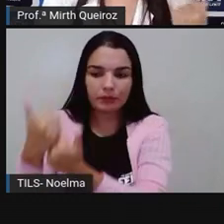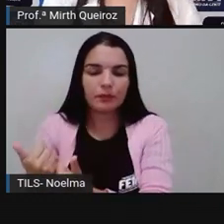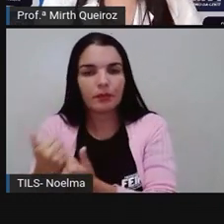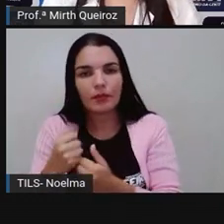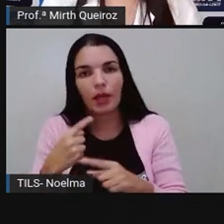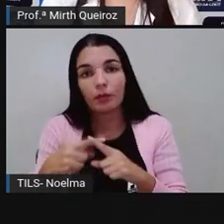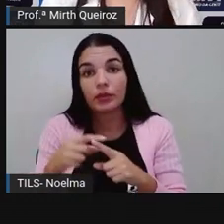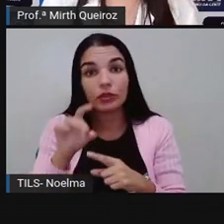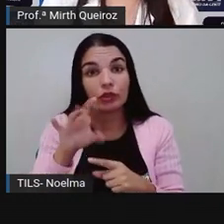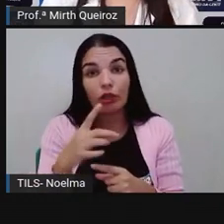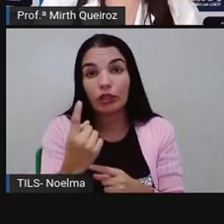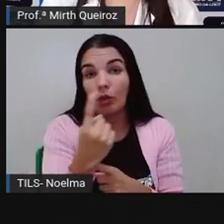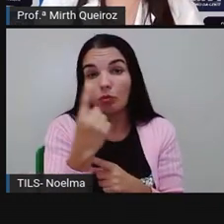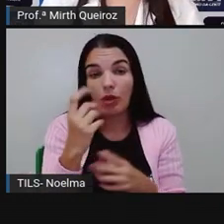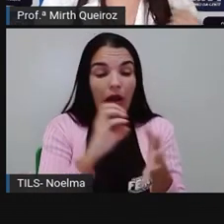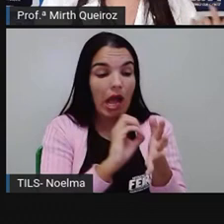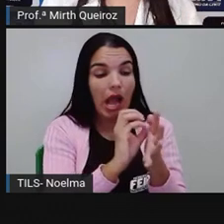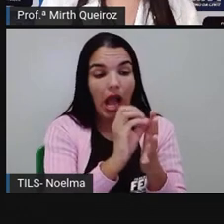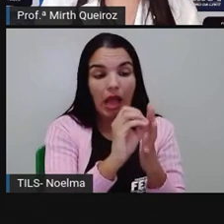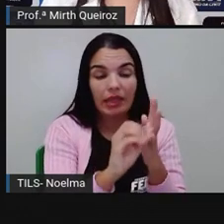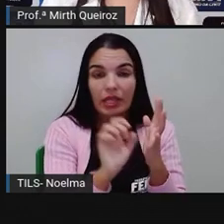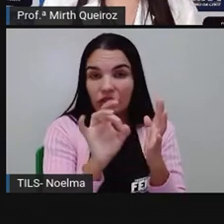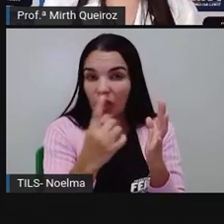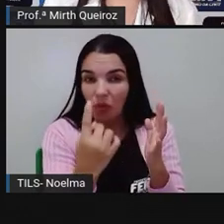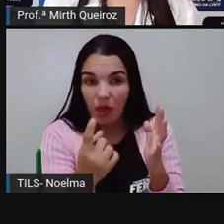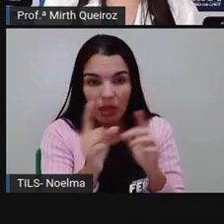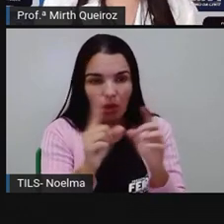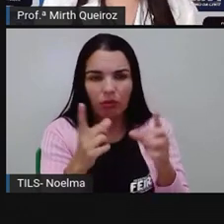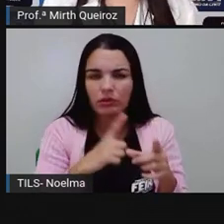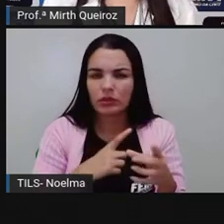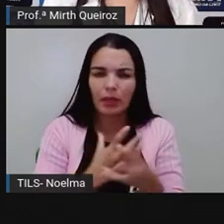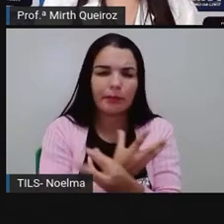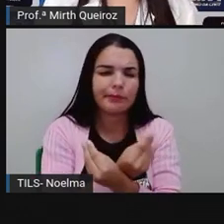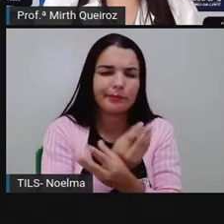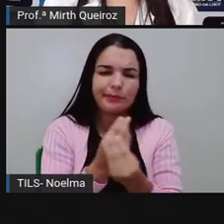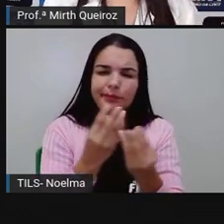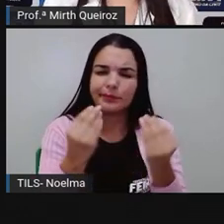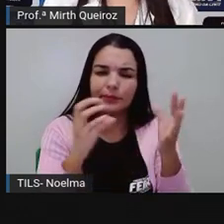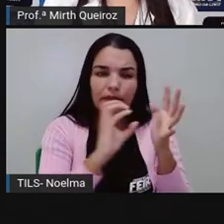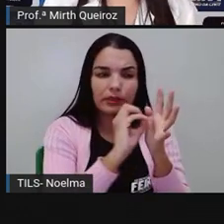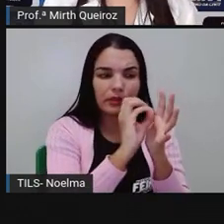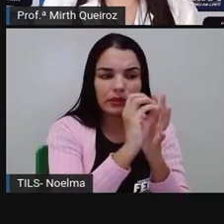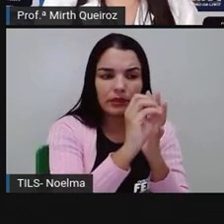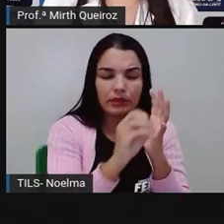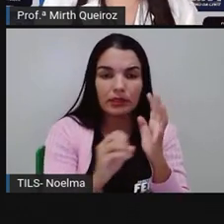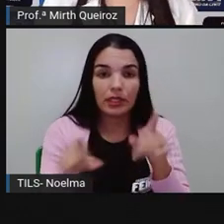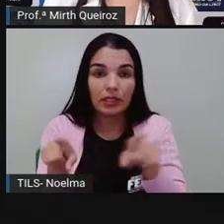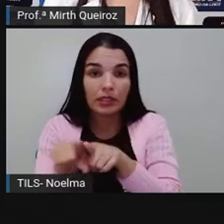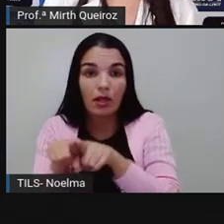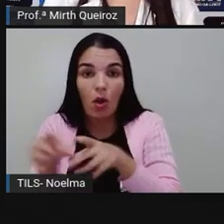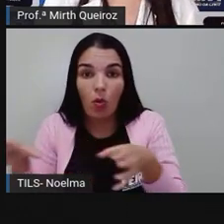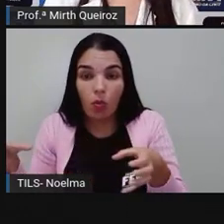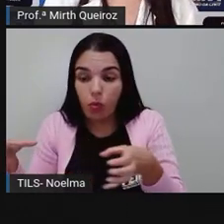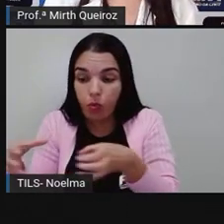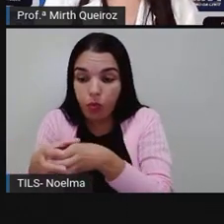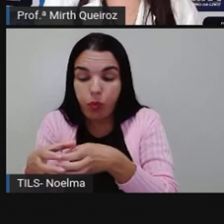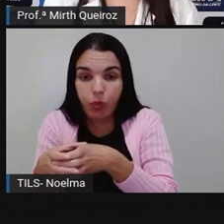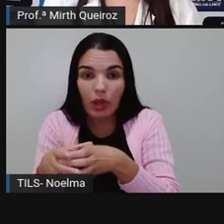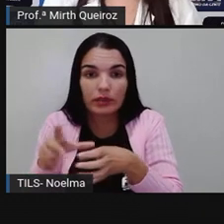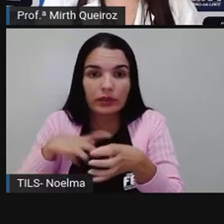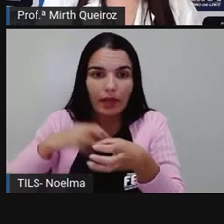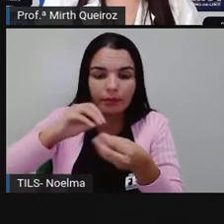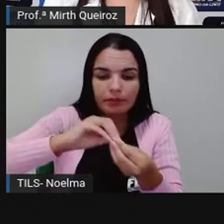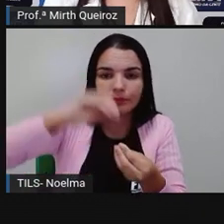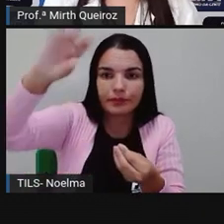não tem um único tipo de cadeia. Nós temos várias cadeias. E o conjunto de cadeias aí vão formar a teia